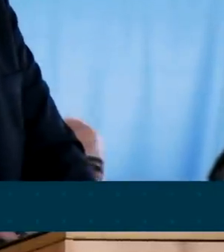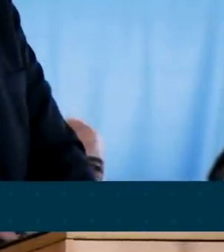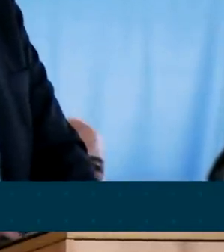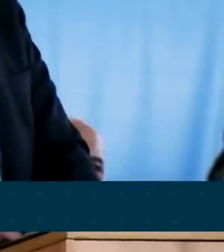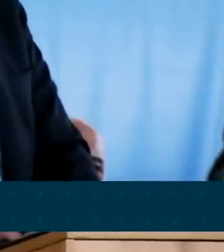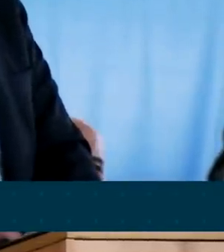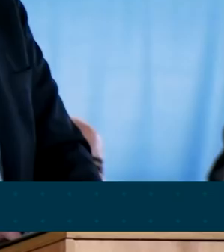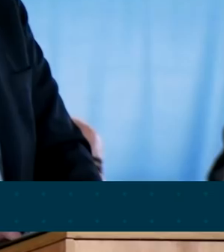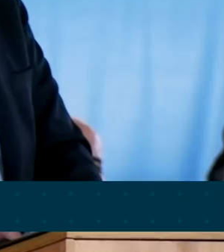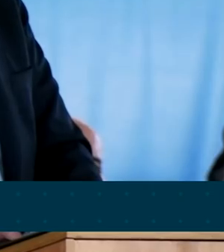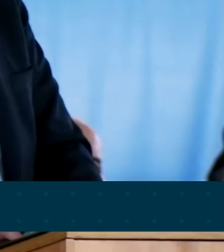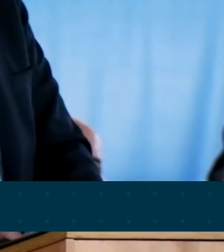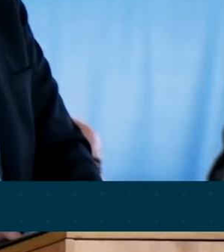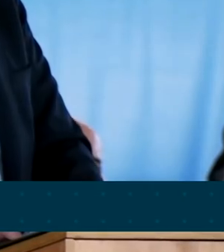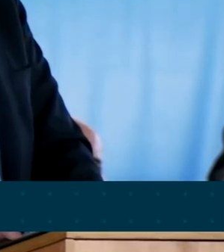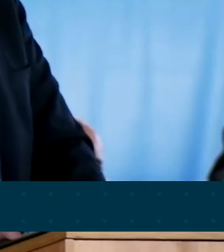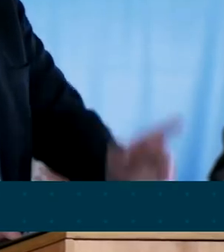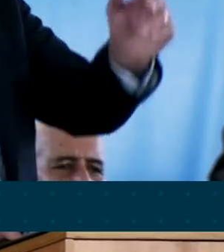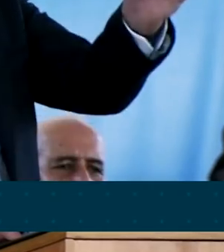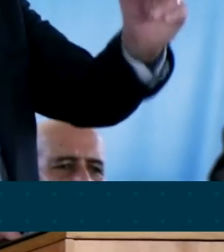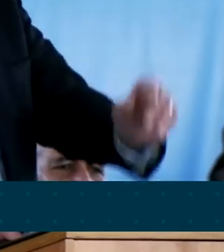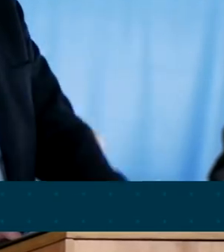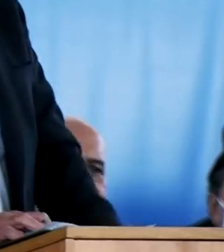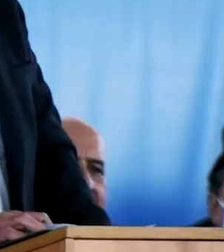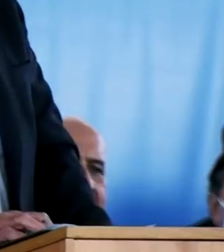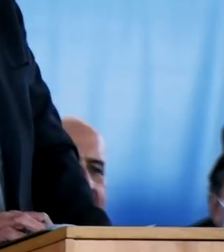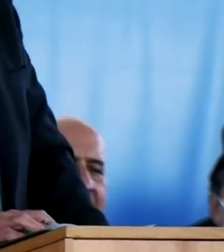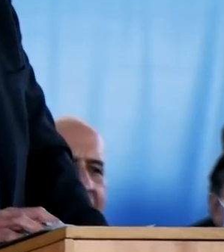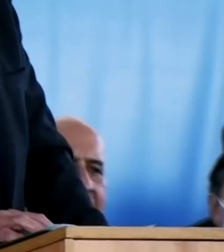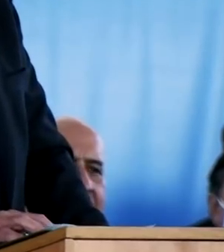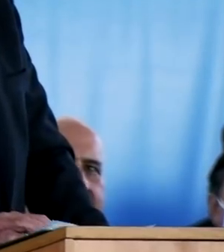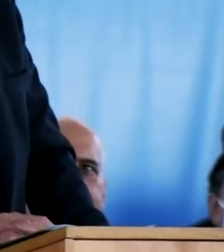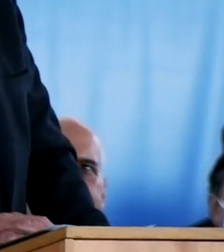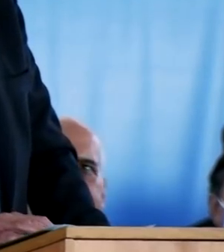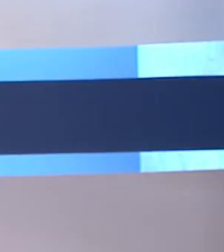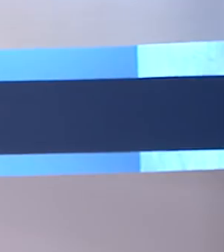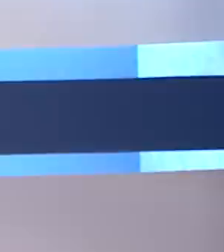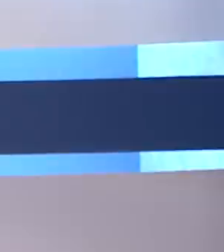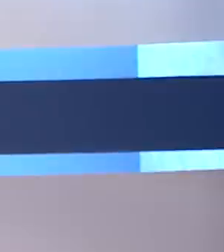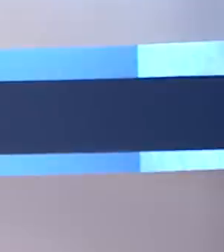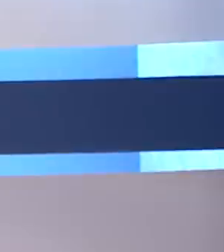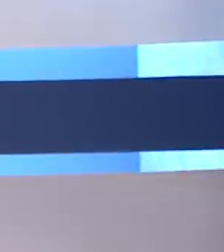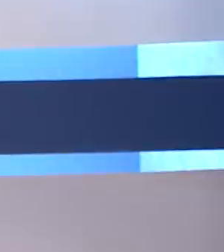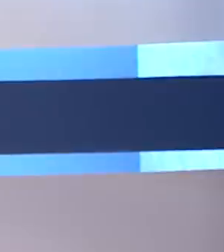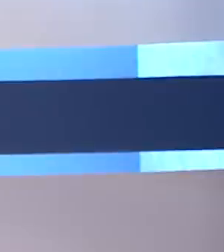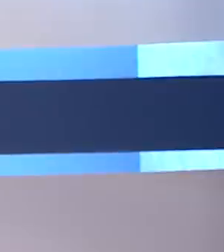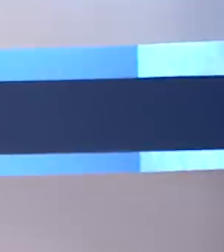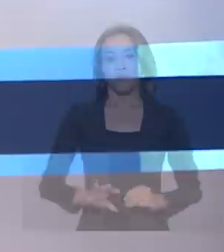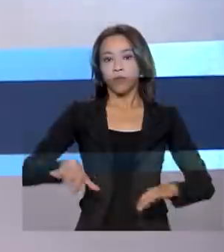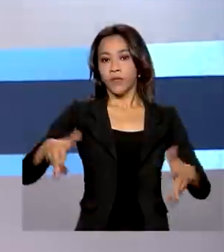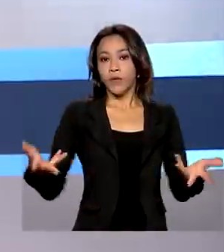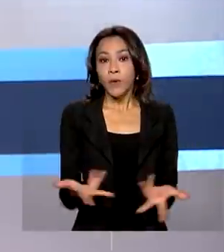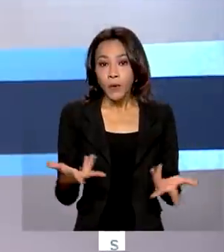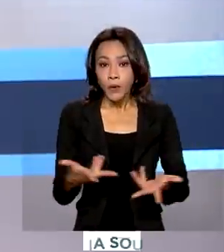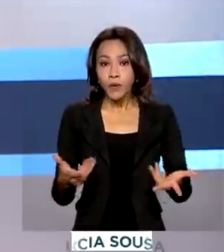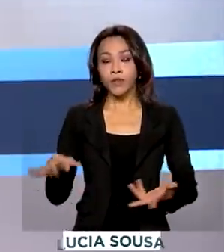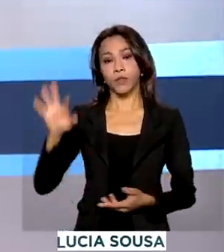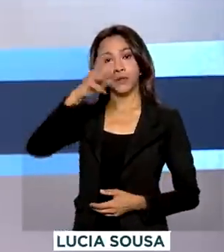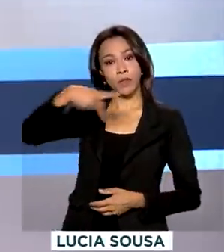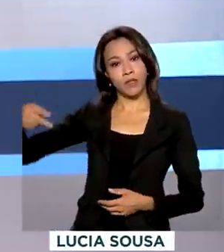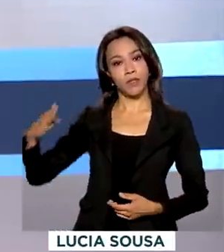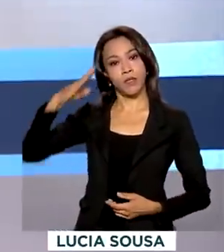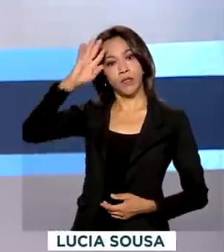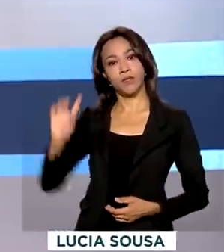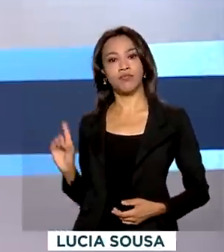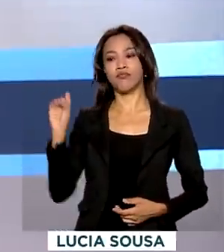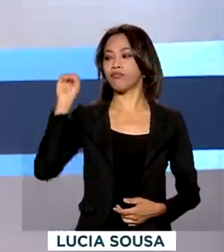pátria é o que ela será no futuro. E hoje o presidente viaja para o Estado do